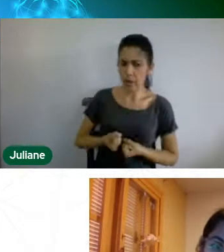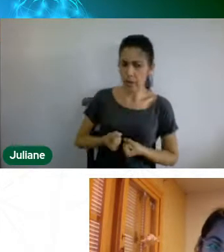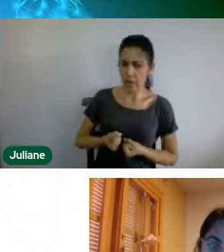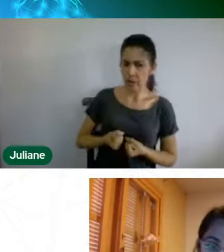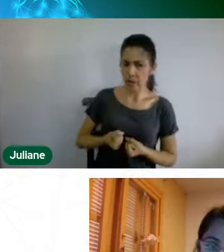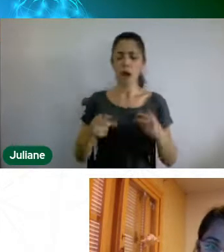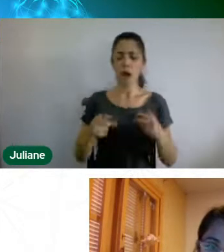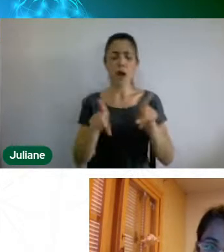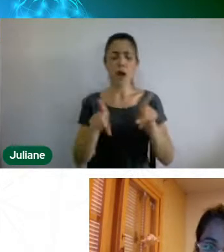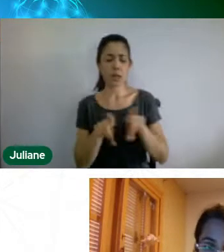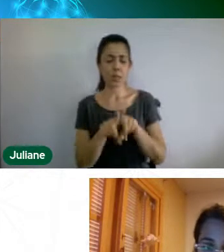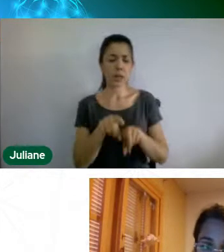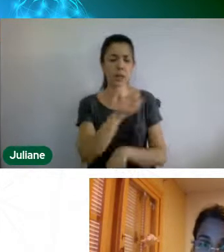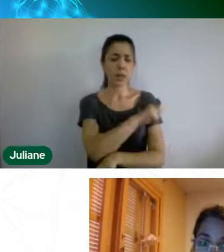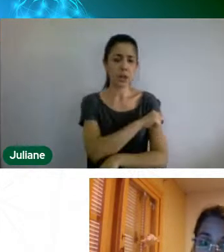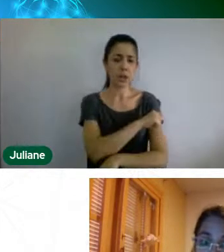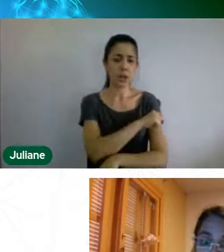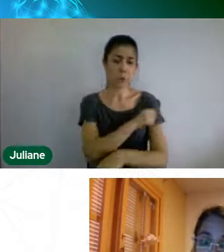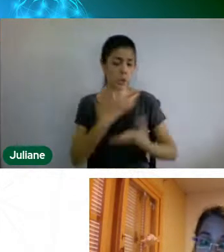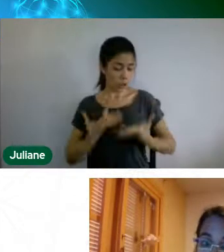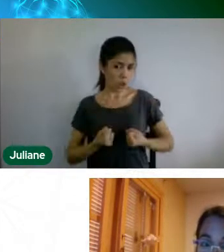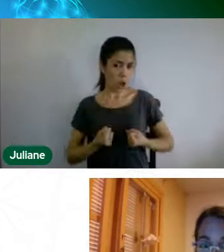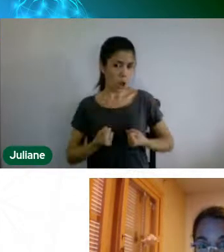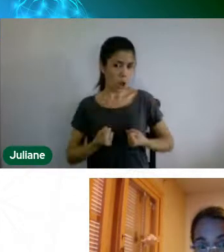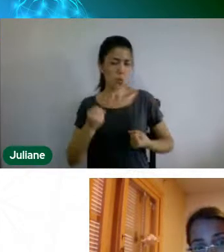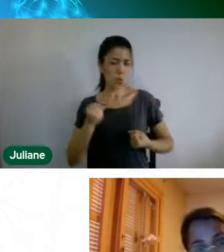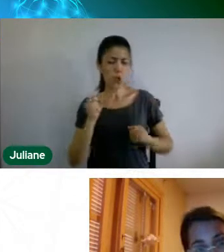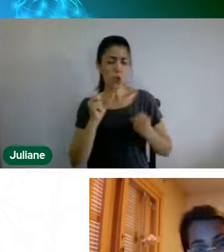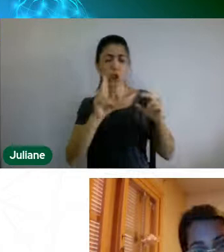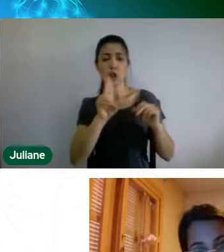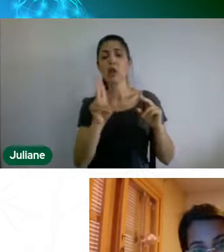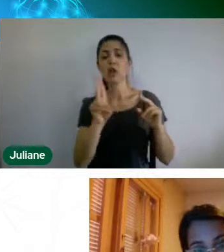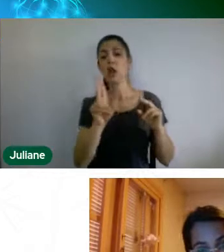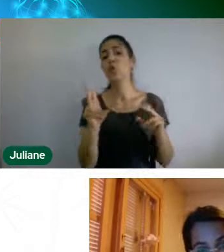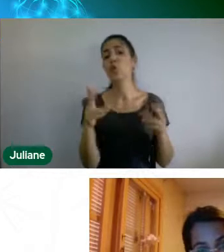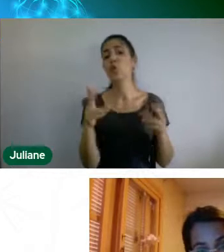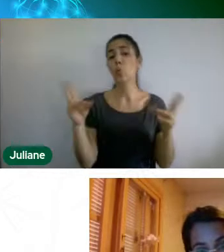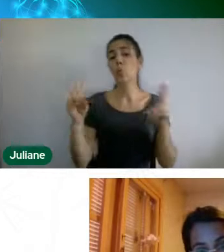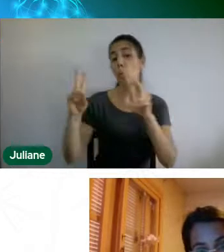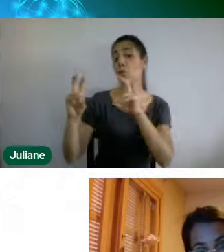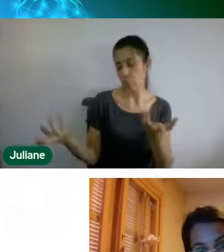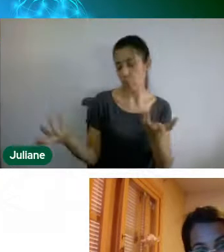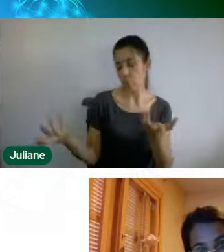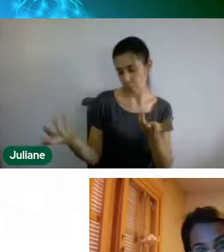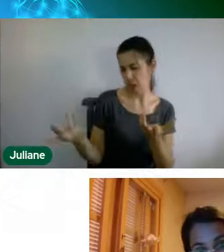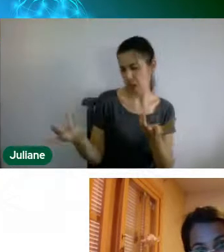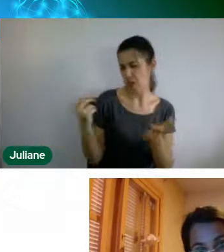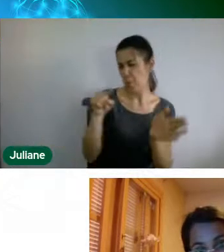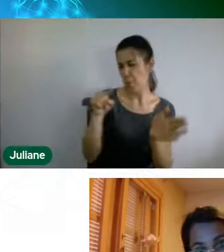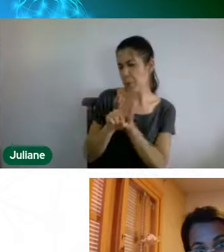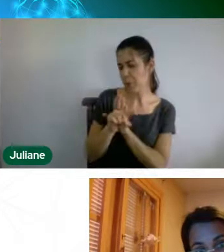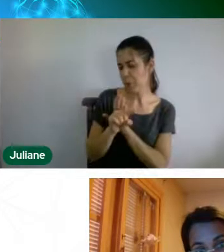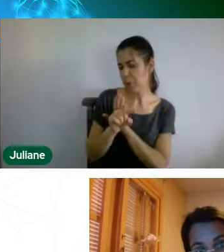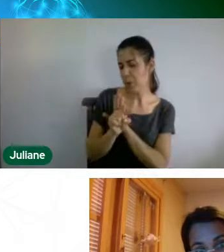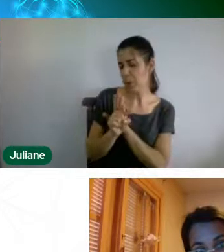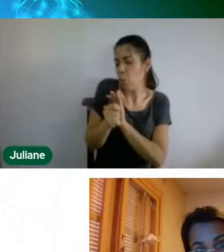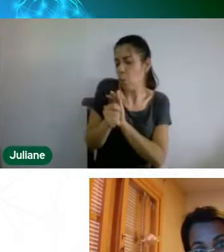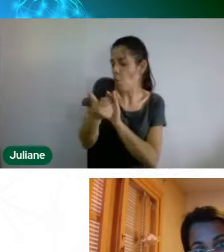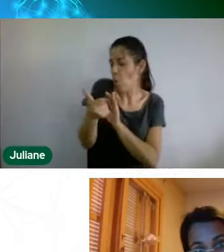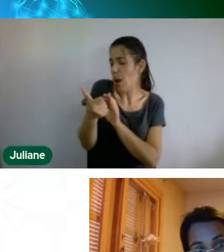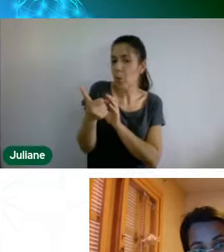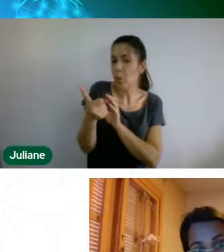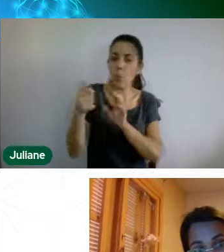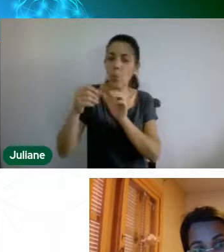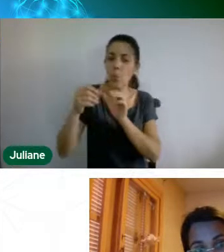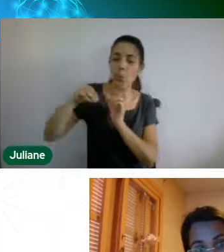que é uma pergunta meio que dando uma sugestão para vocês, o que vocês pensam nesse ponto de vista,